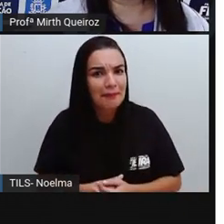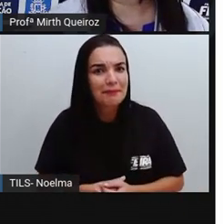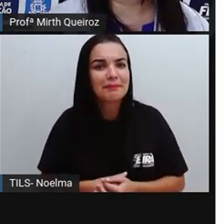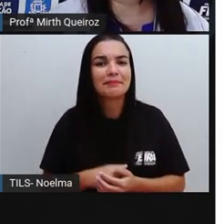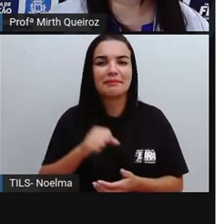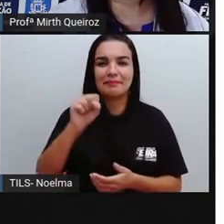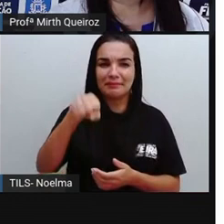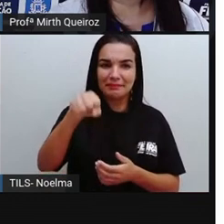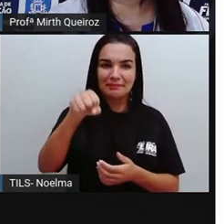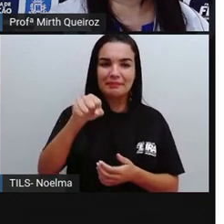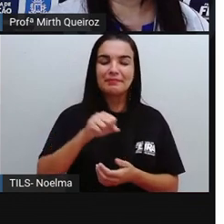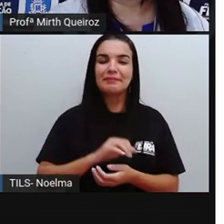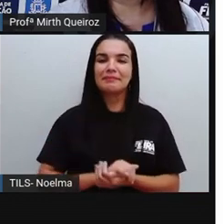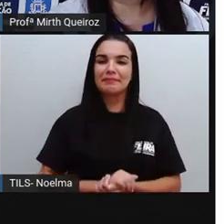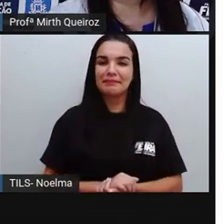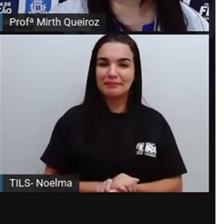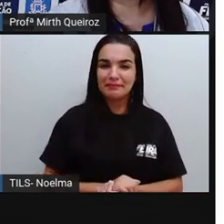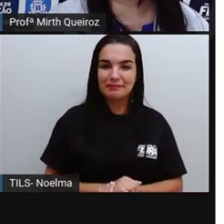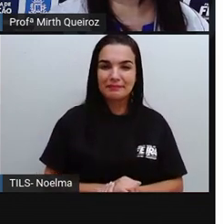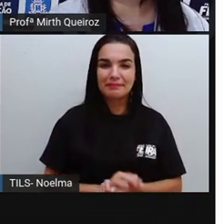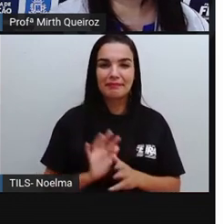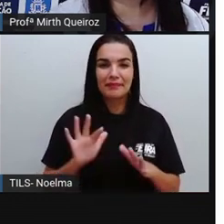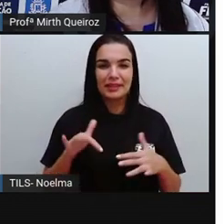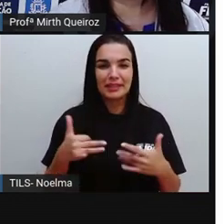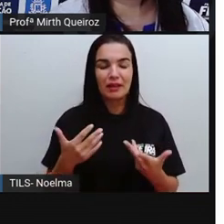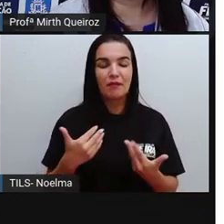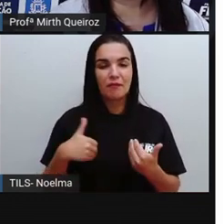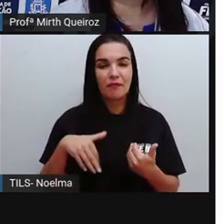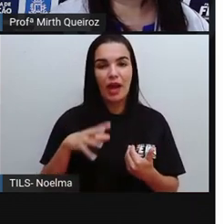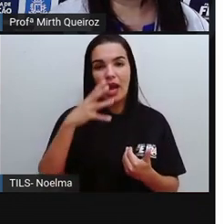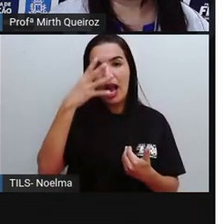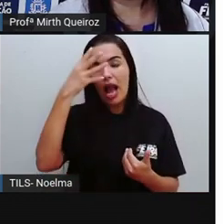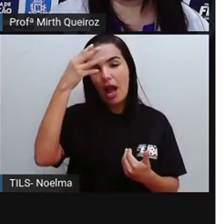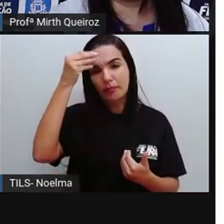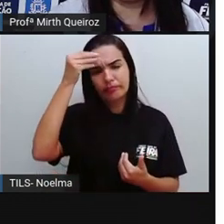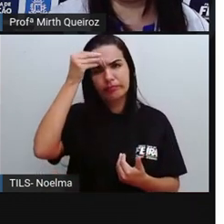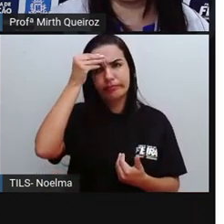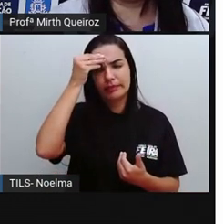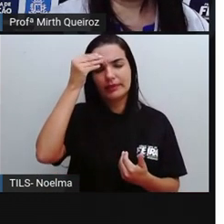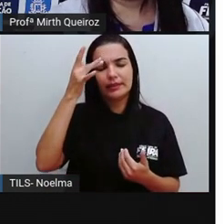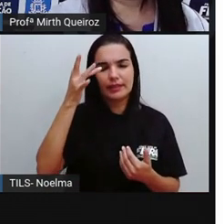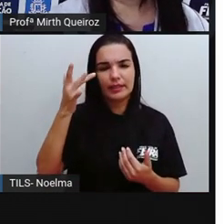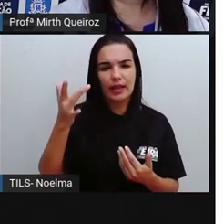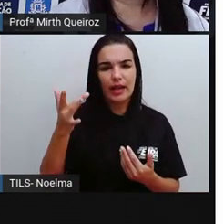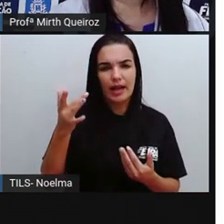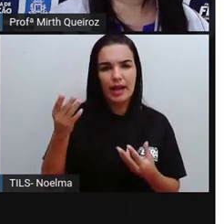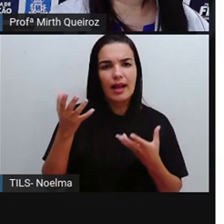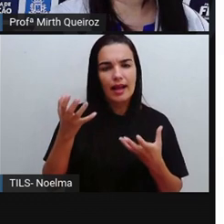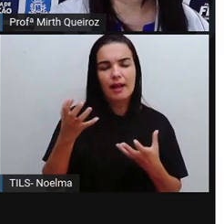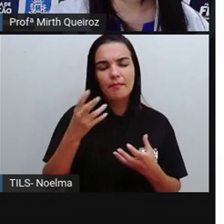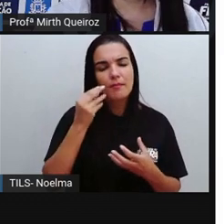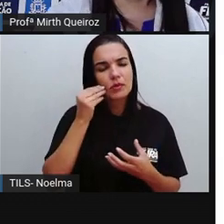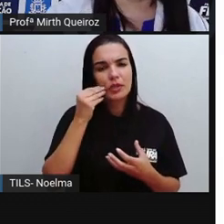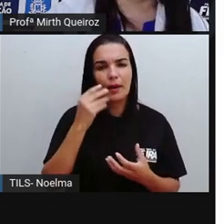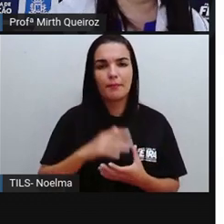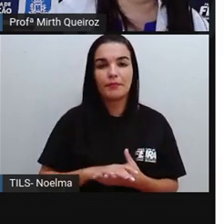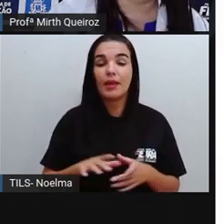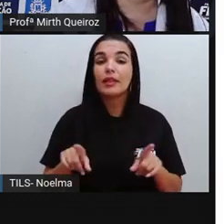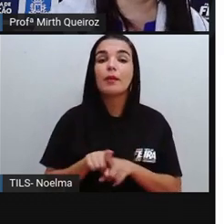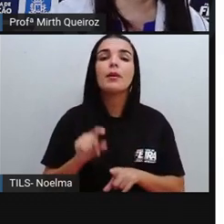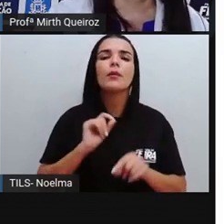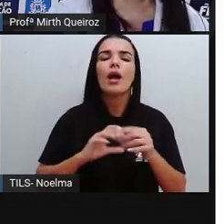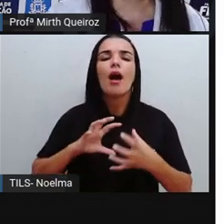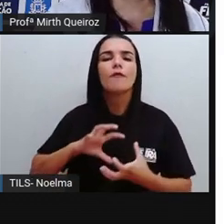organizados ali. A gente vai compreender o que a imagem quer passar para a gente. E a